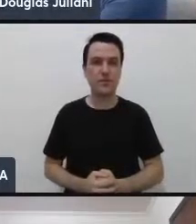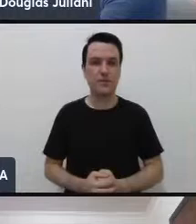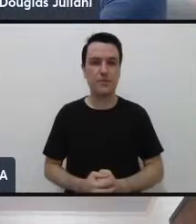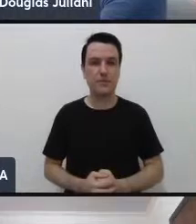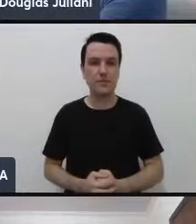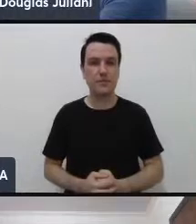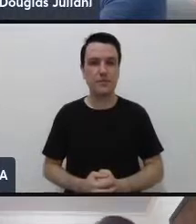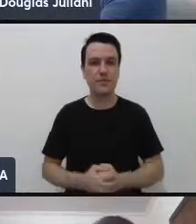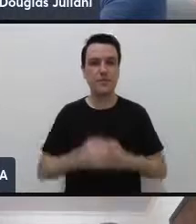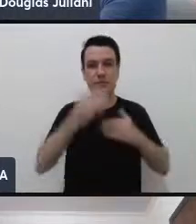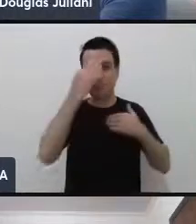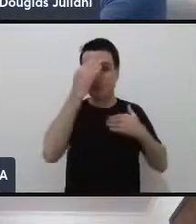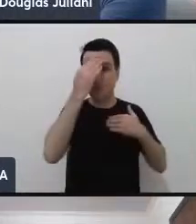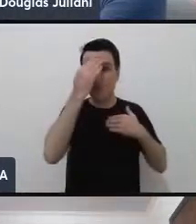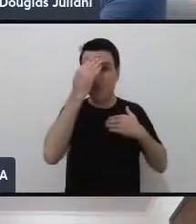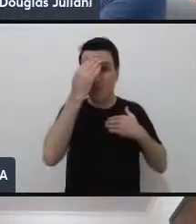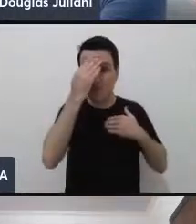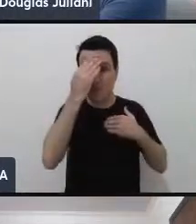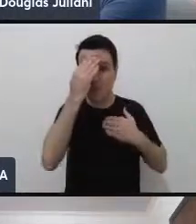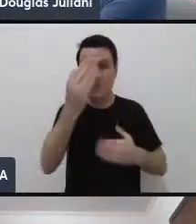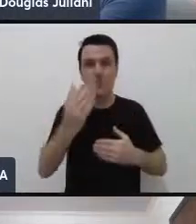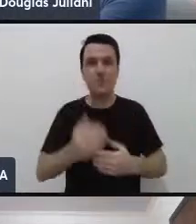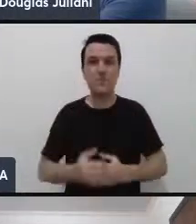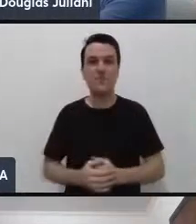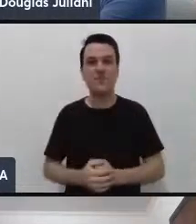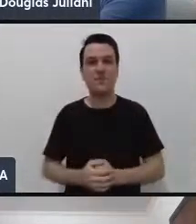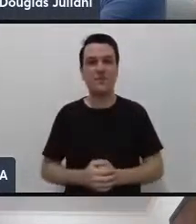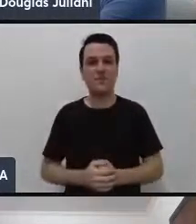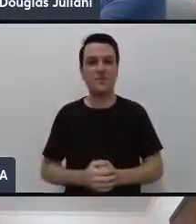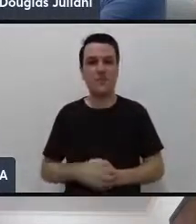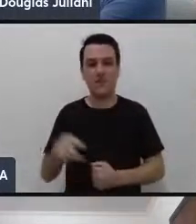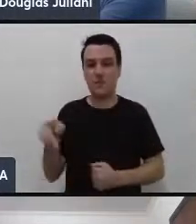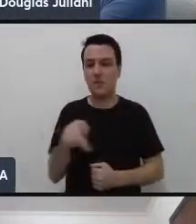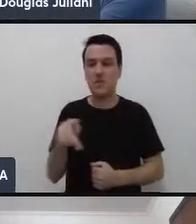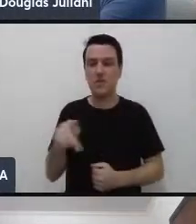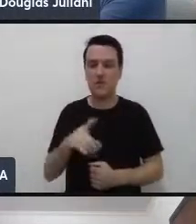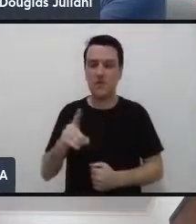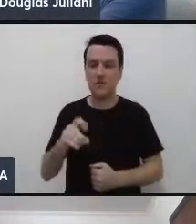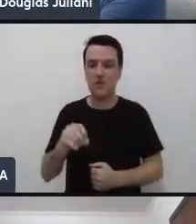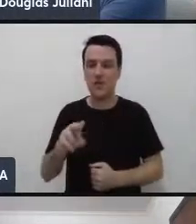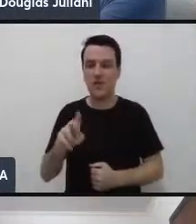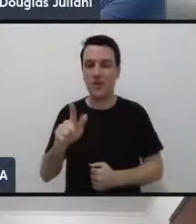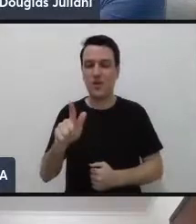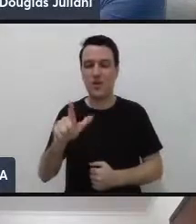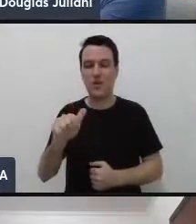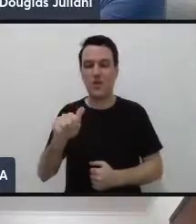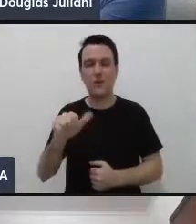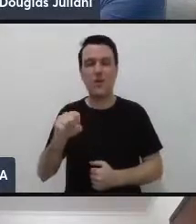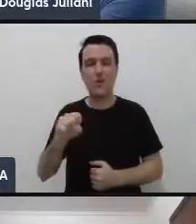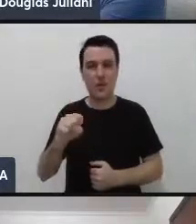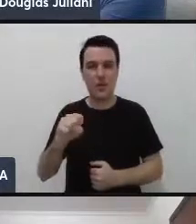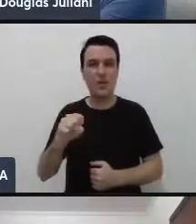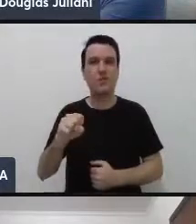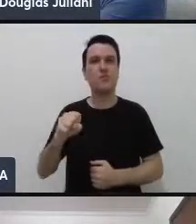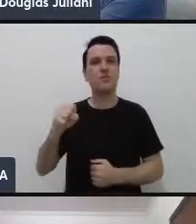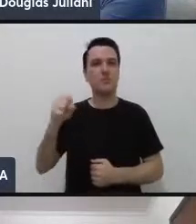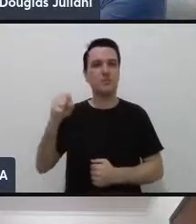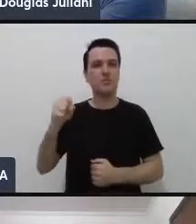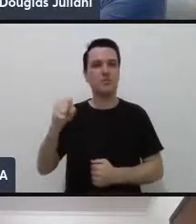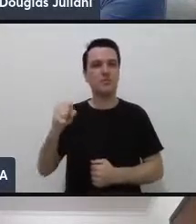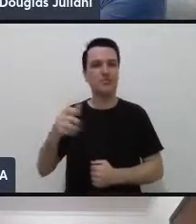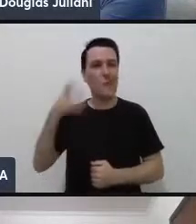agradecemos então o professor Douglas por essa excelente